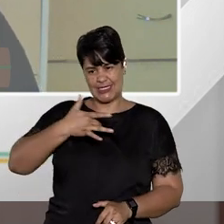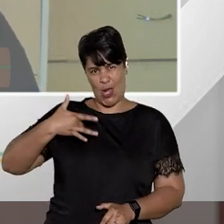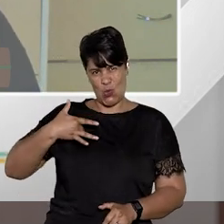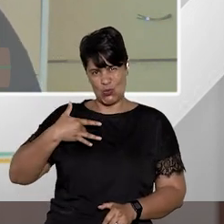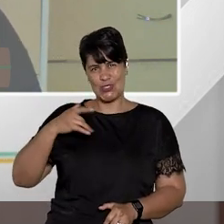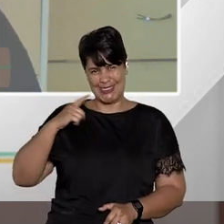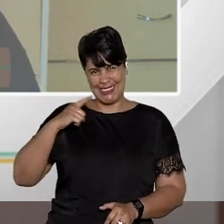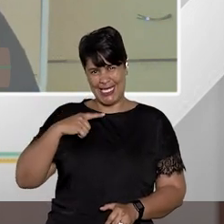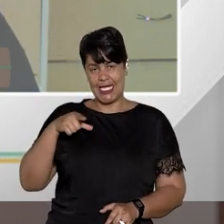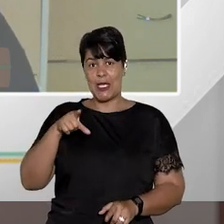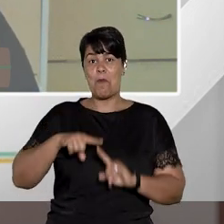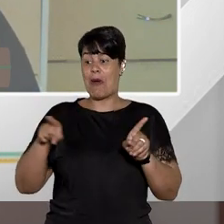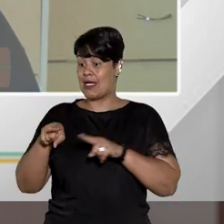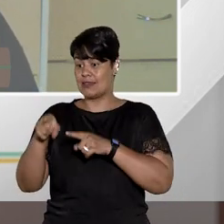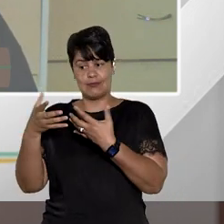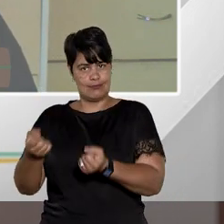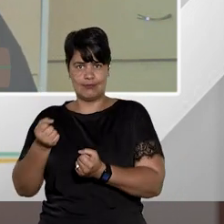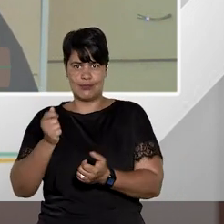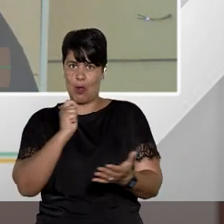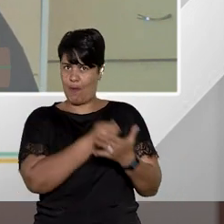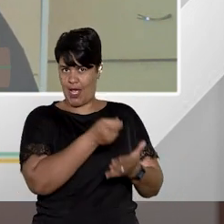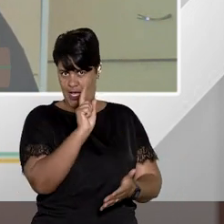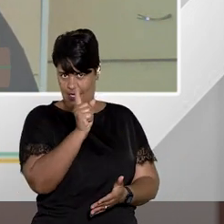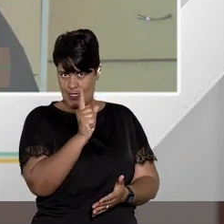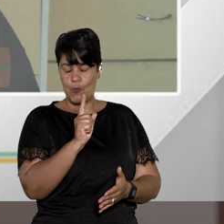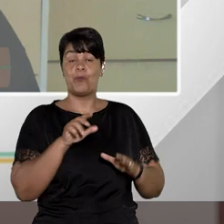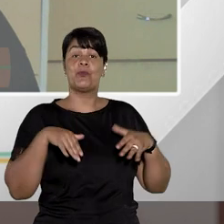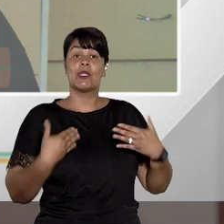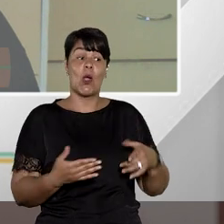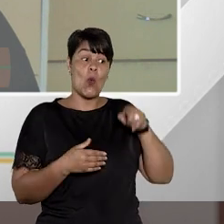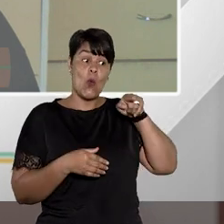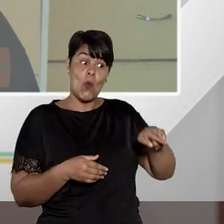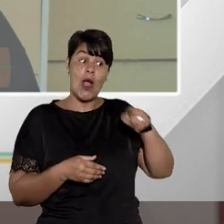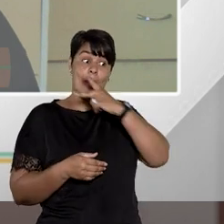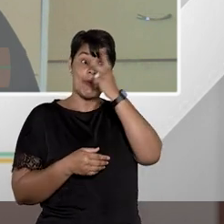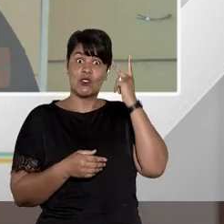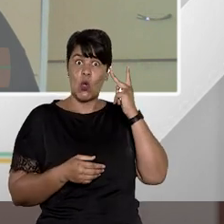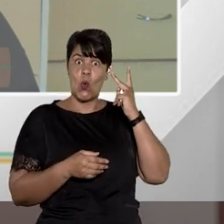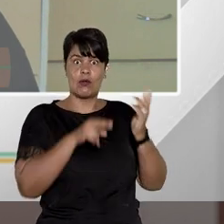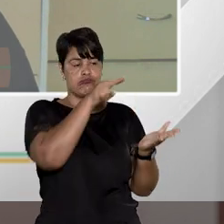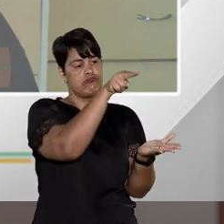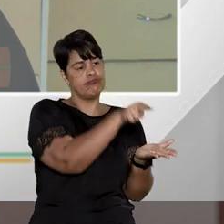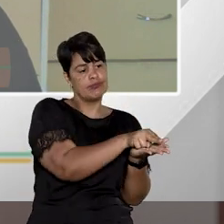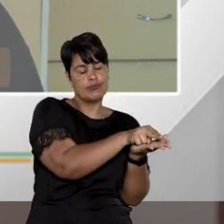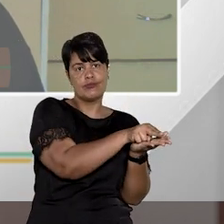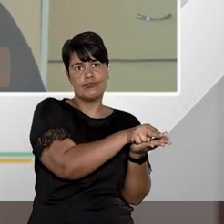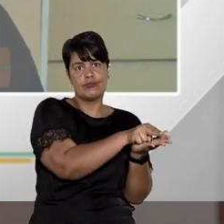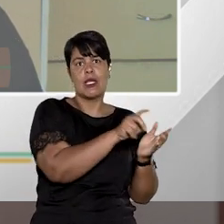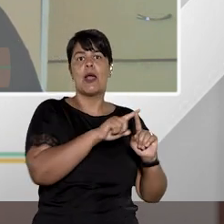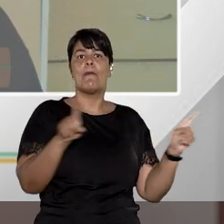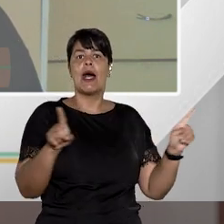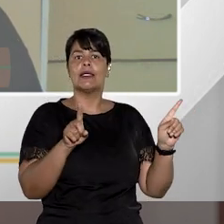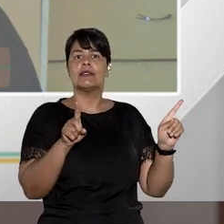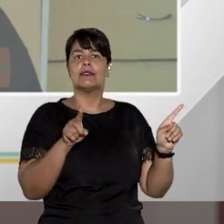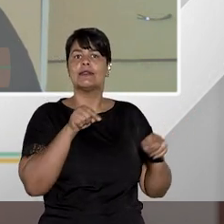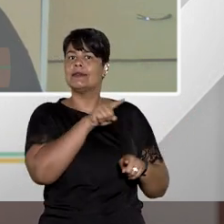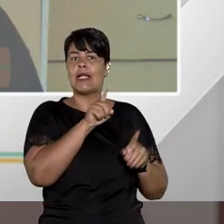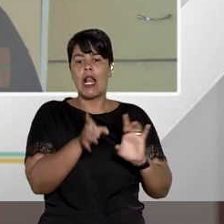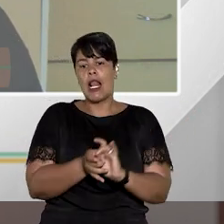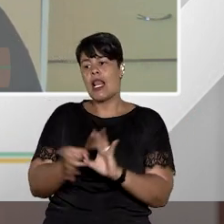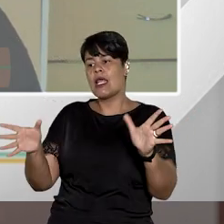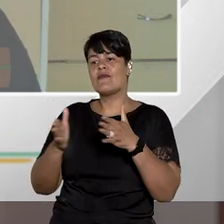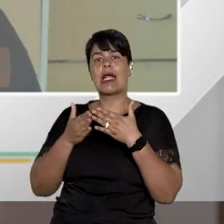atendimento no hospital particular e o hospital está proibindo a alta, não está dando a alta dela enquanto ela não pague aquela